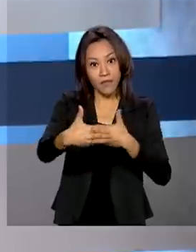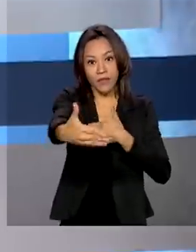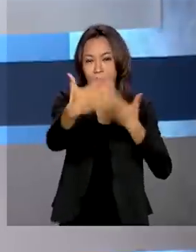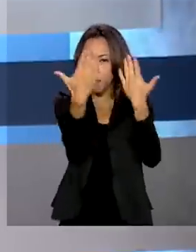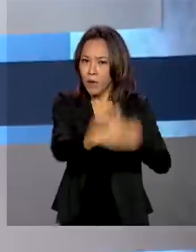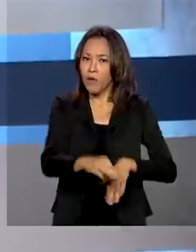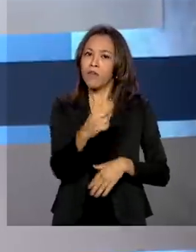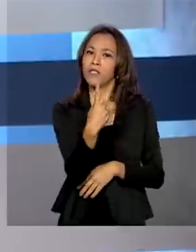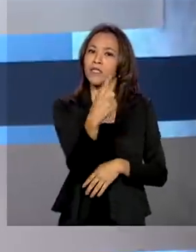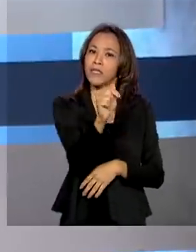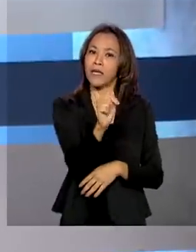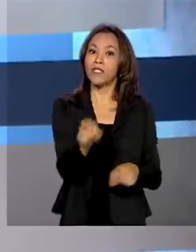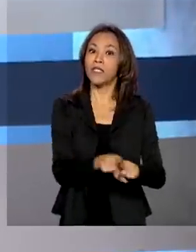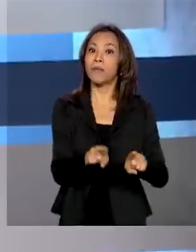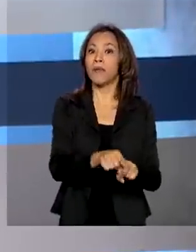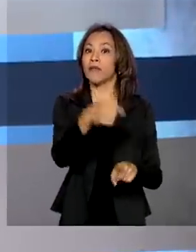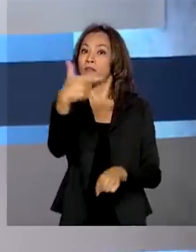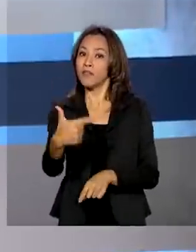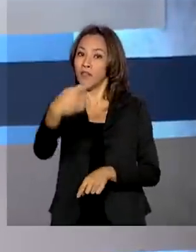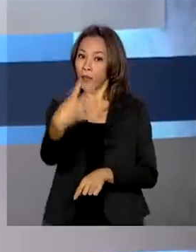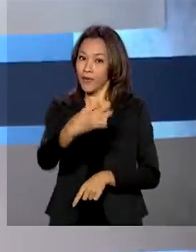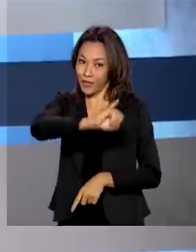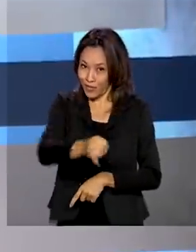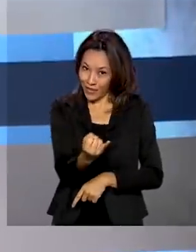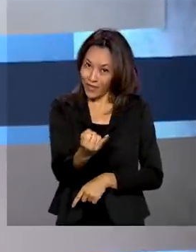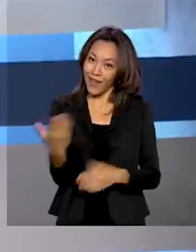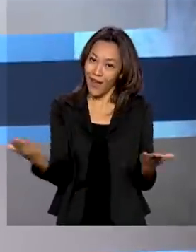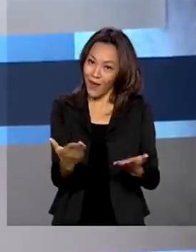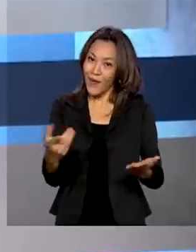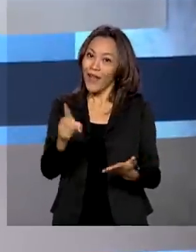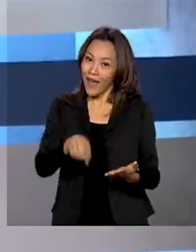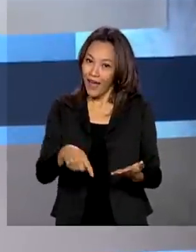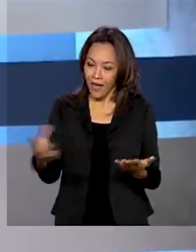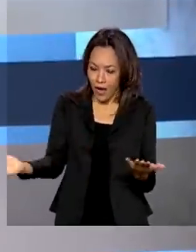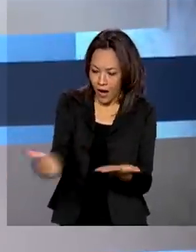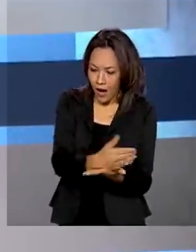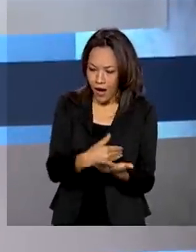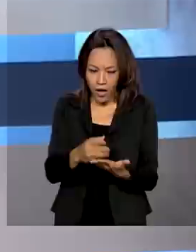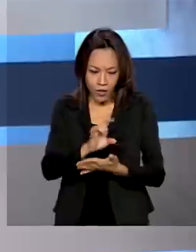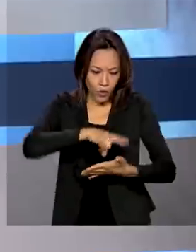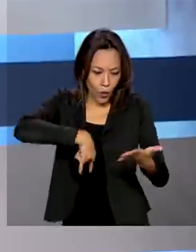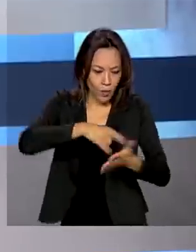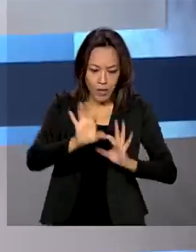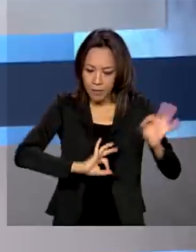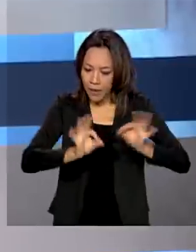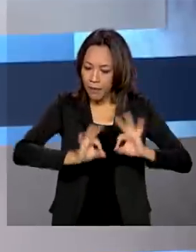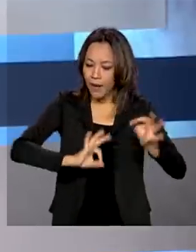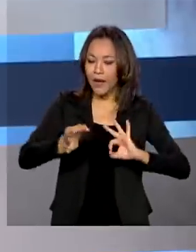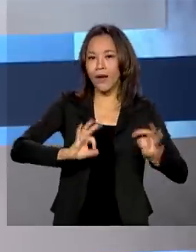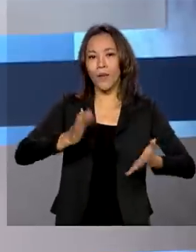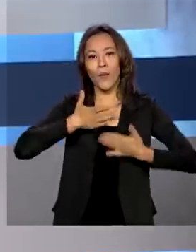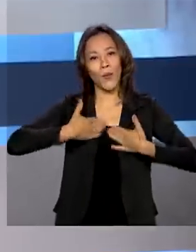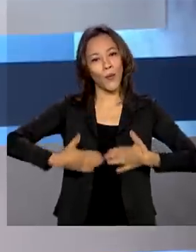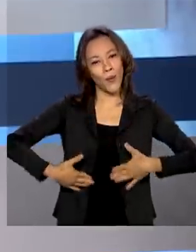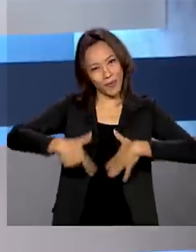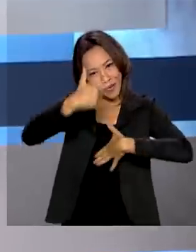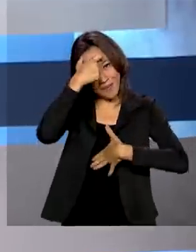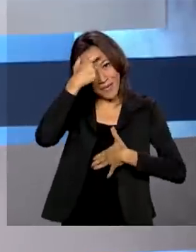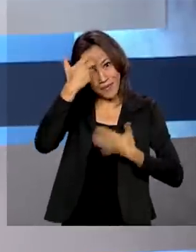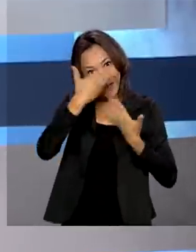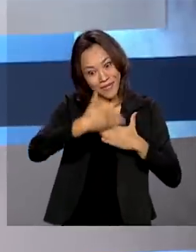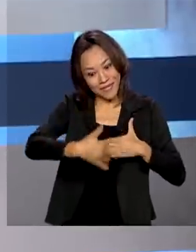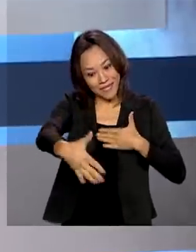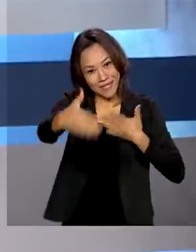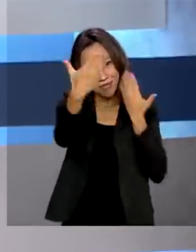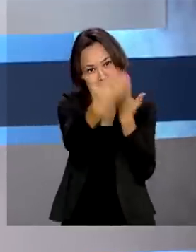17 e 24 de janeiro. Agora é hora de reunir os documentos e também preparar o corpo e a mente para essa maratona.